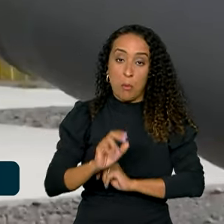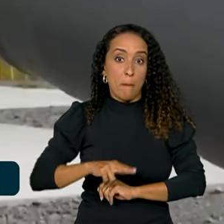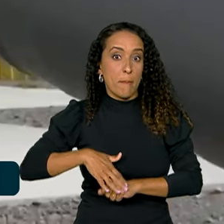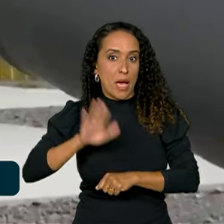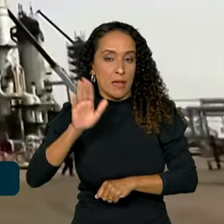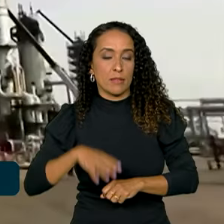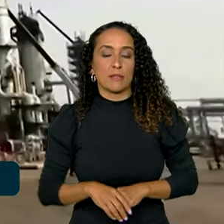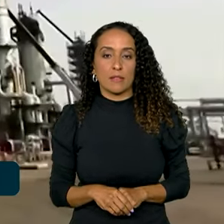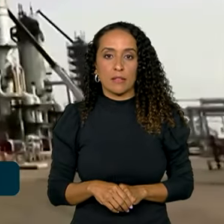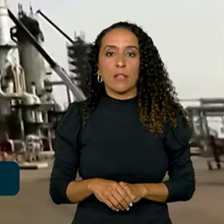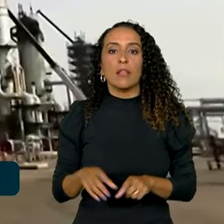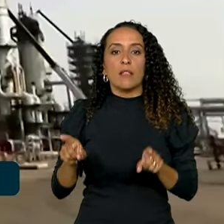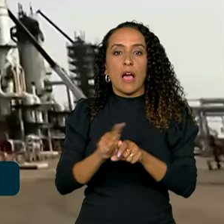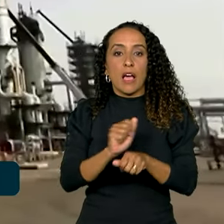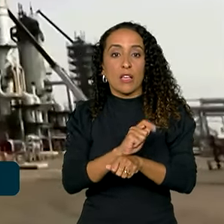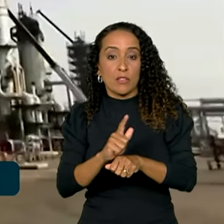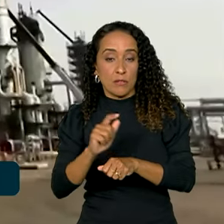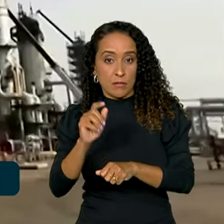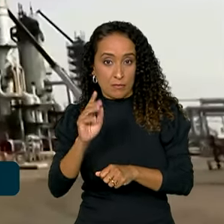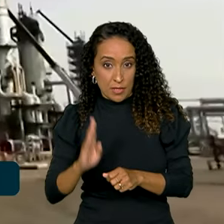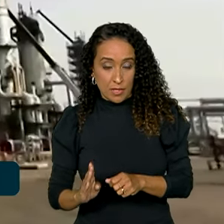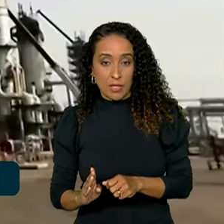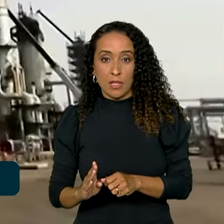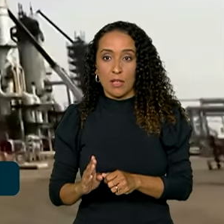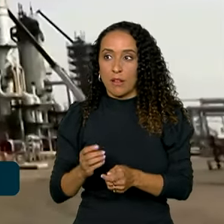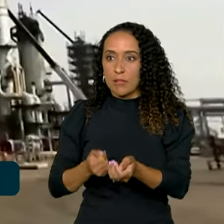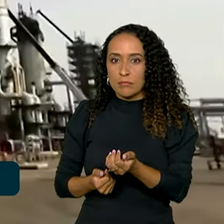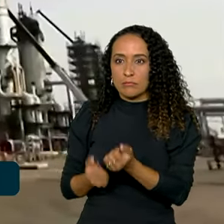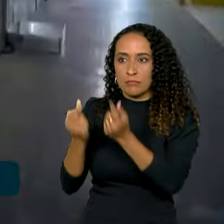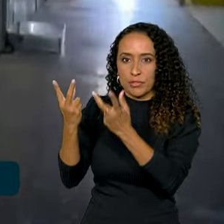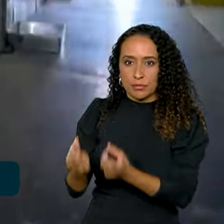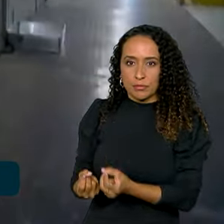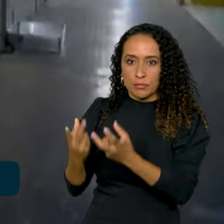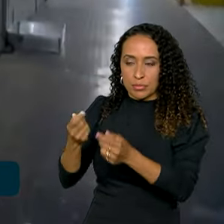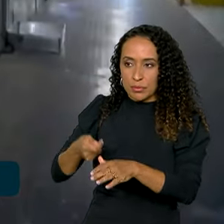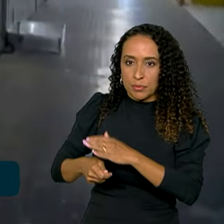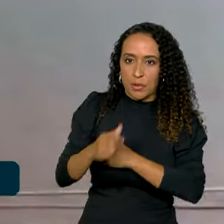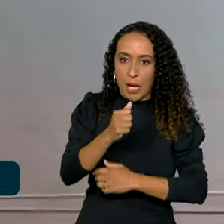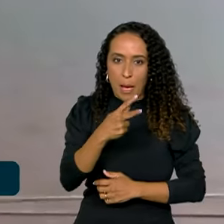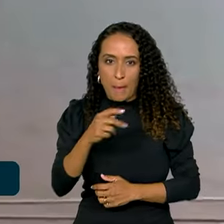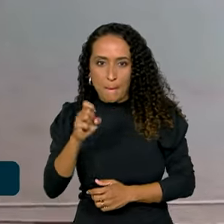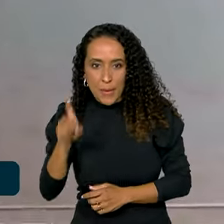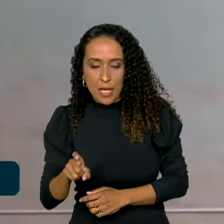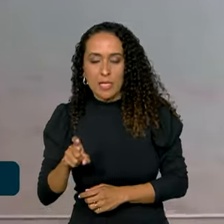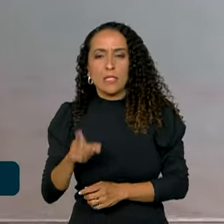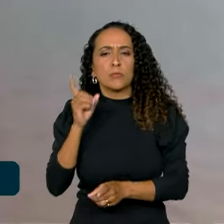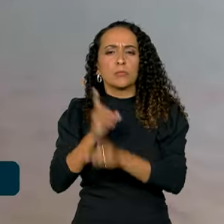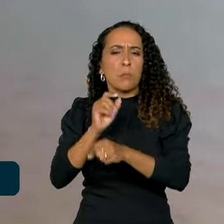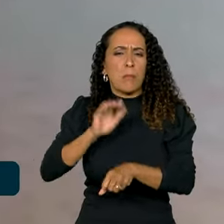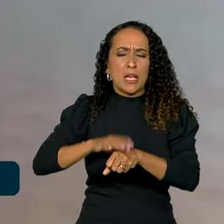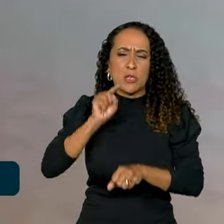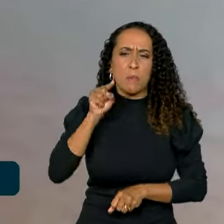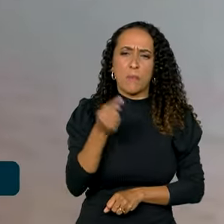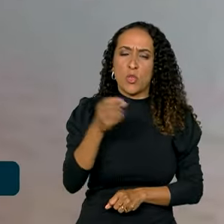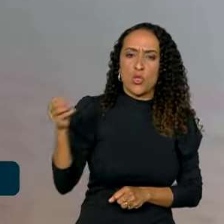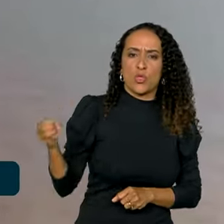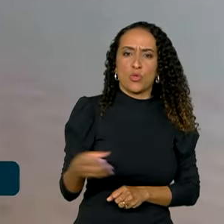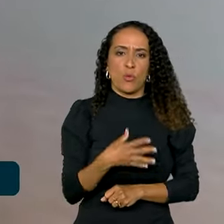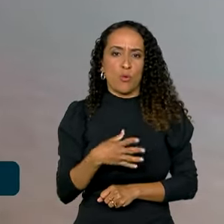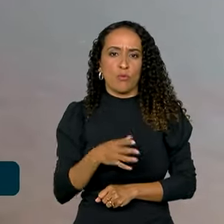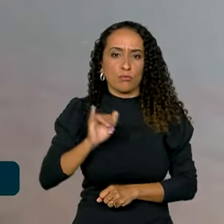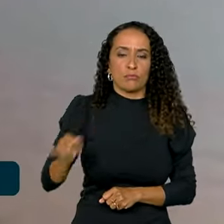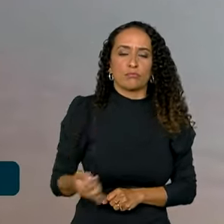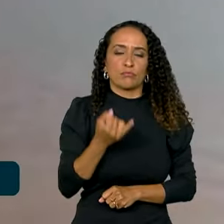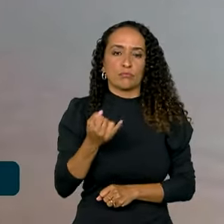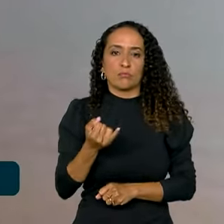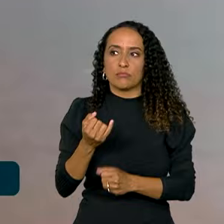mais. A Agência Brasileira de Promoção de Exportações e Investimentos, Apex, identificou mais de mil novas oportunidades